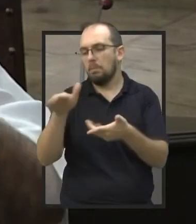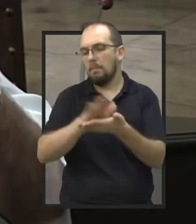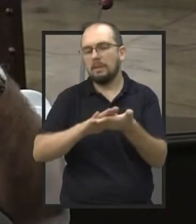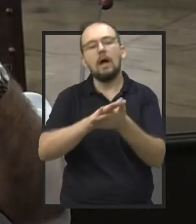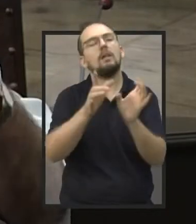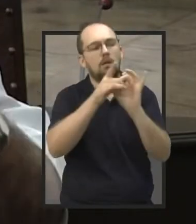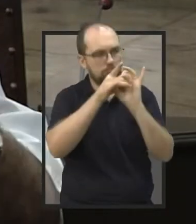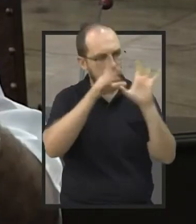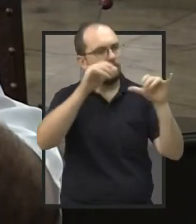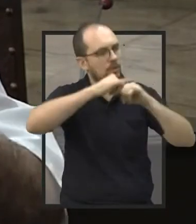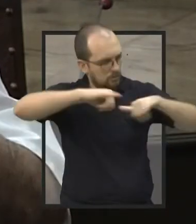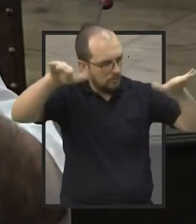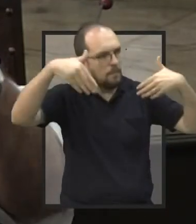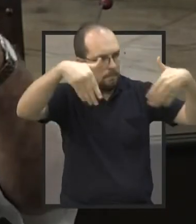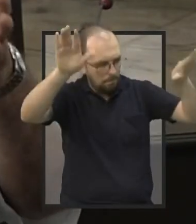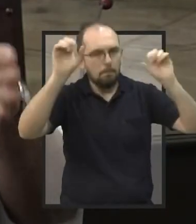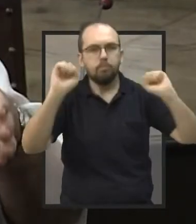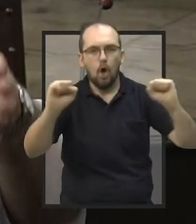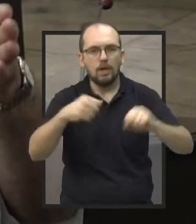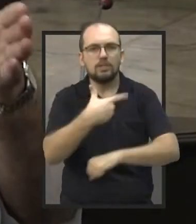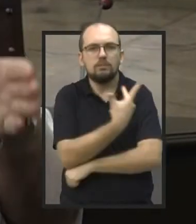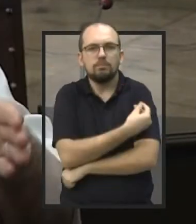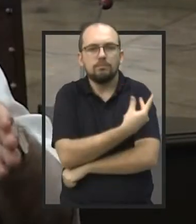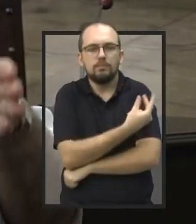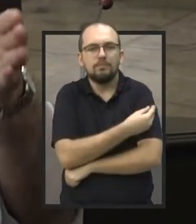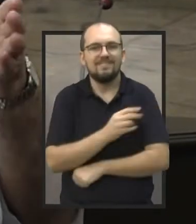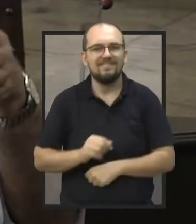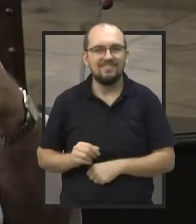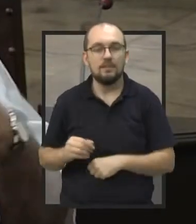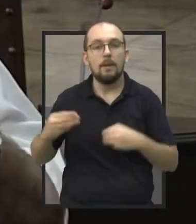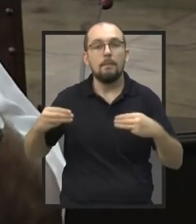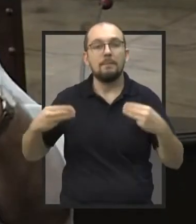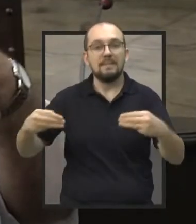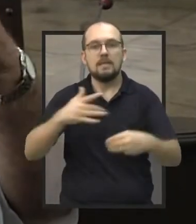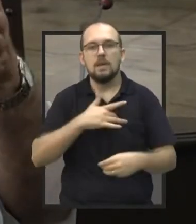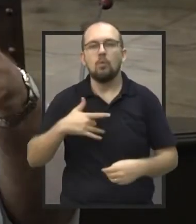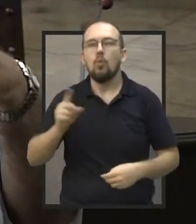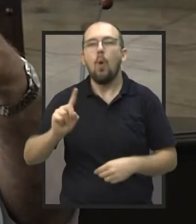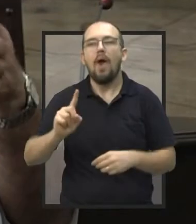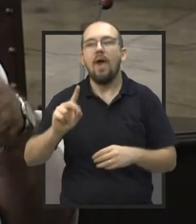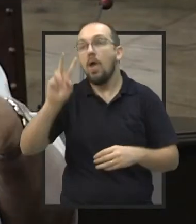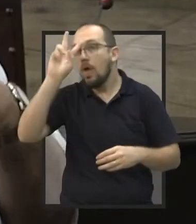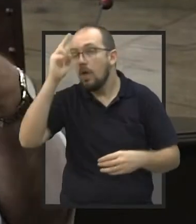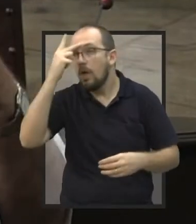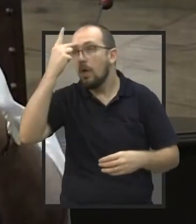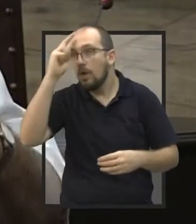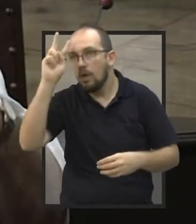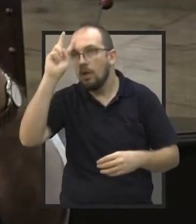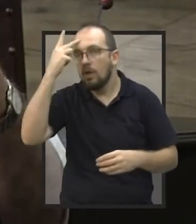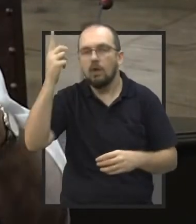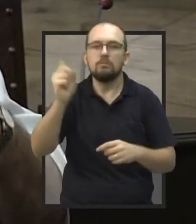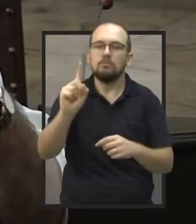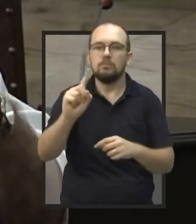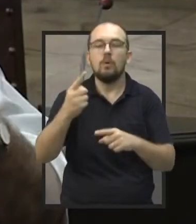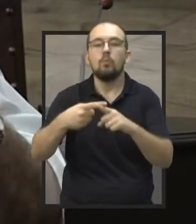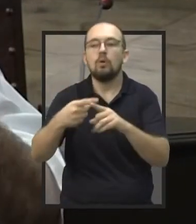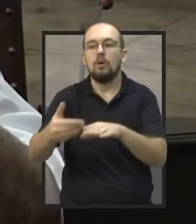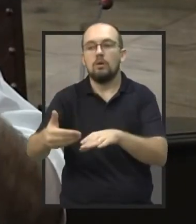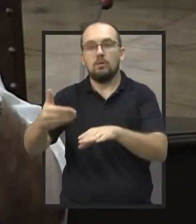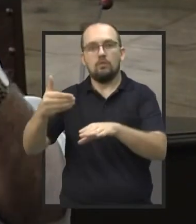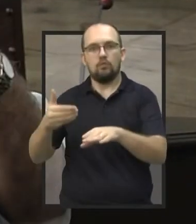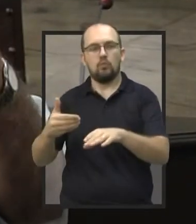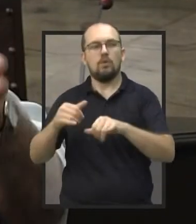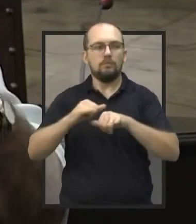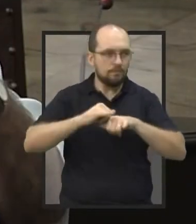tomar. Então, o Ministério da Saúde voltou, não voltou atrás, voltou a orientar que as pessoas de 12 a 17